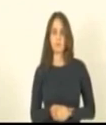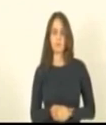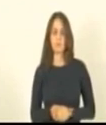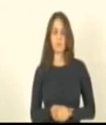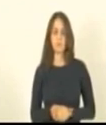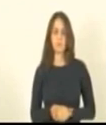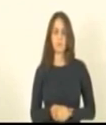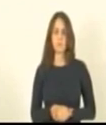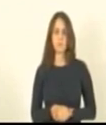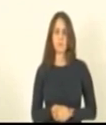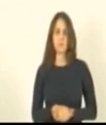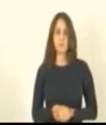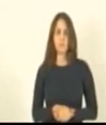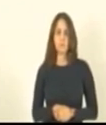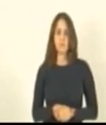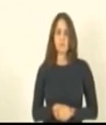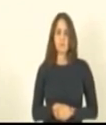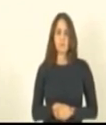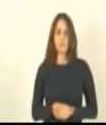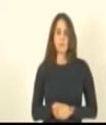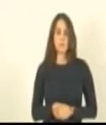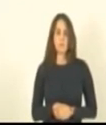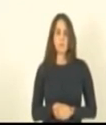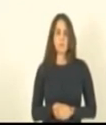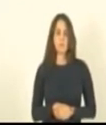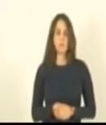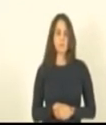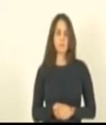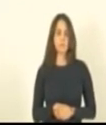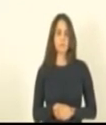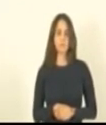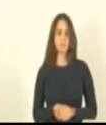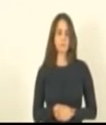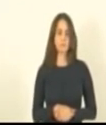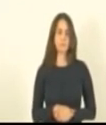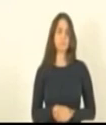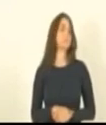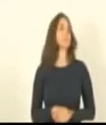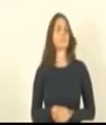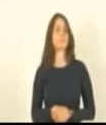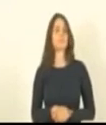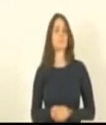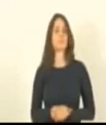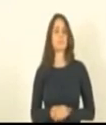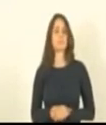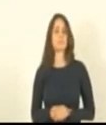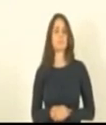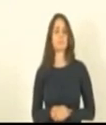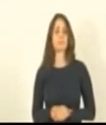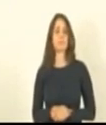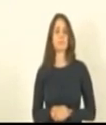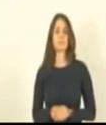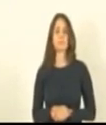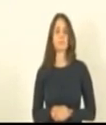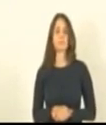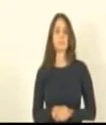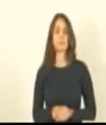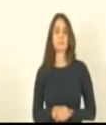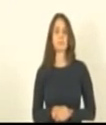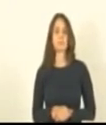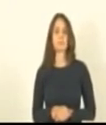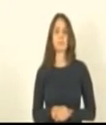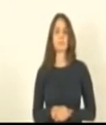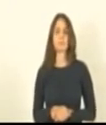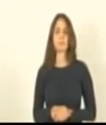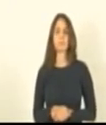não se manifesta agora os deputados estão votando o último veto da pauta que é a